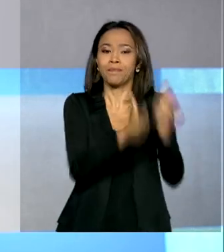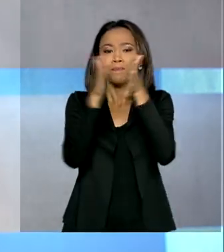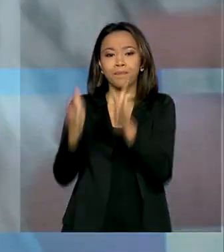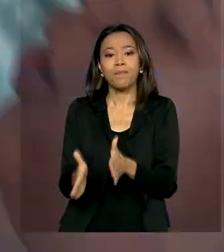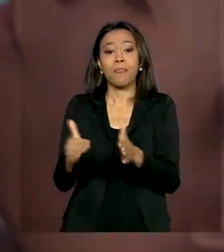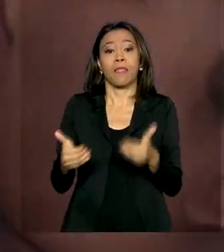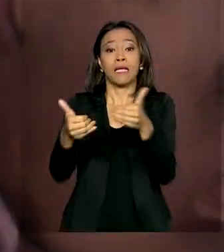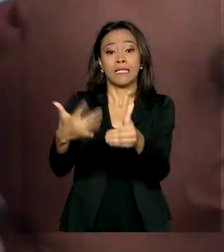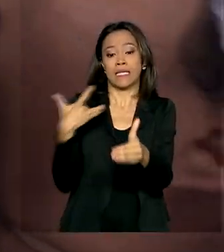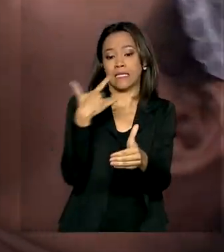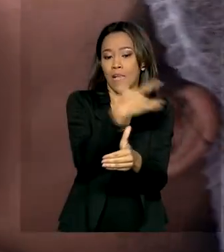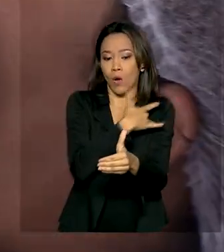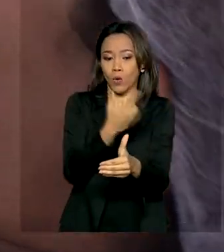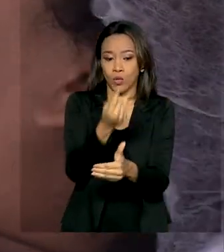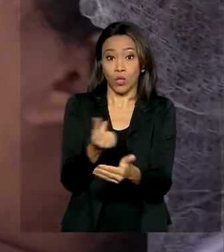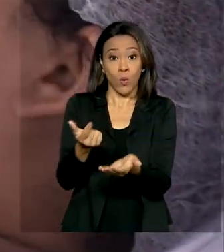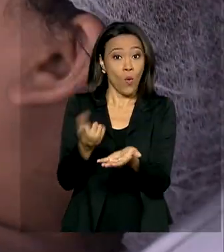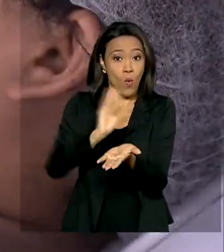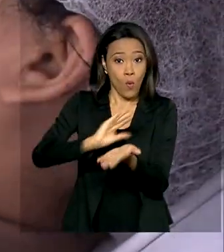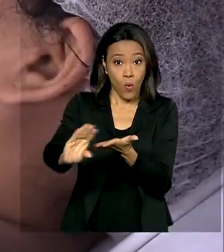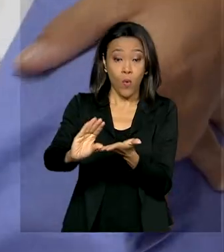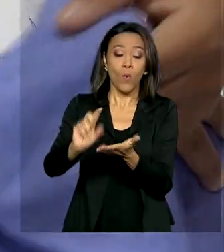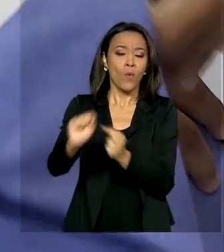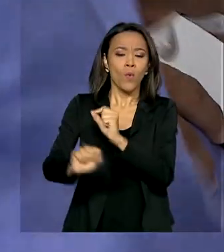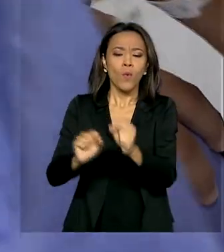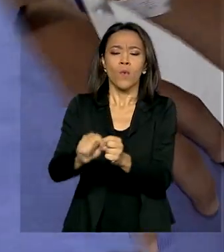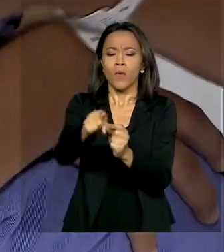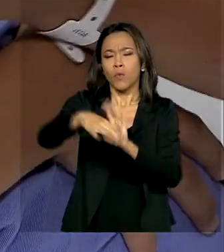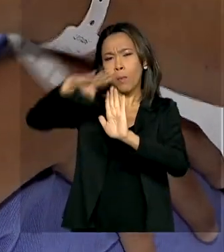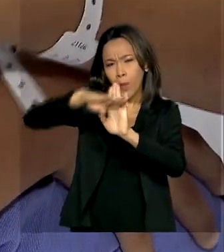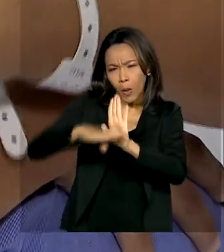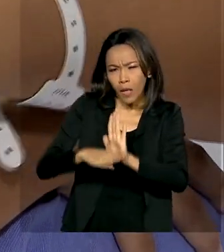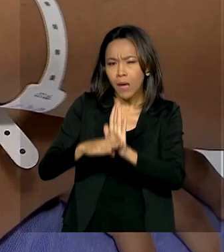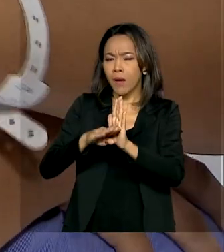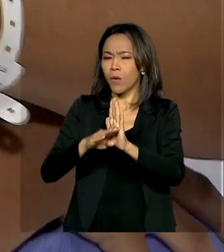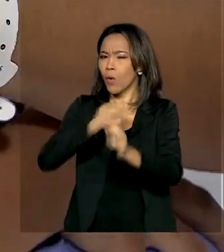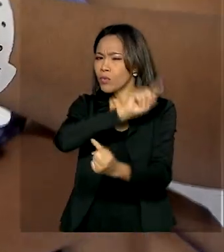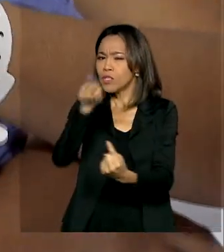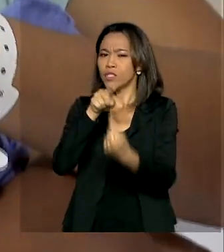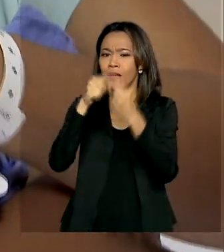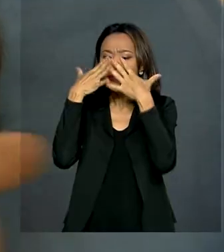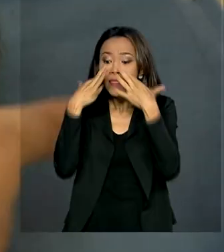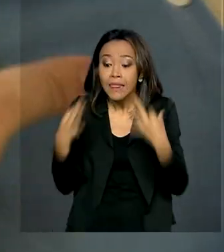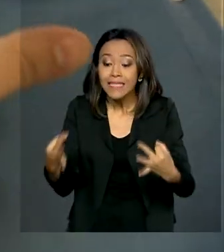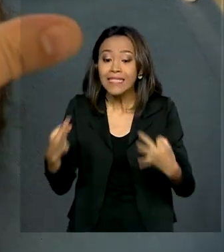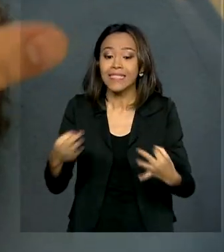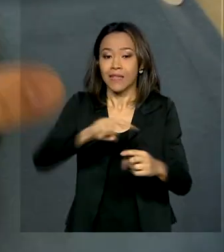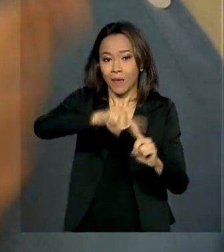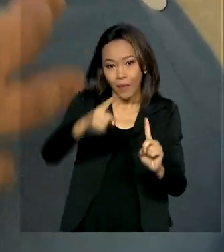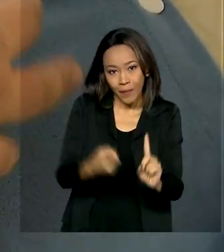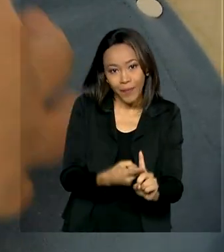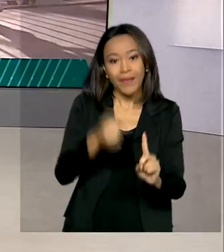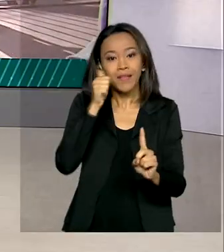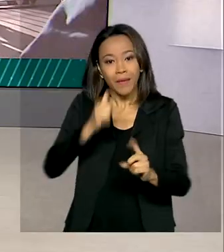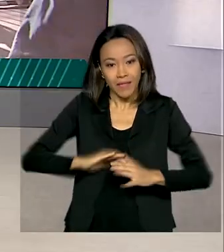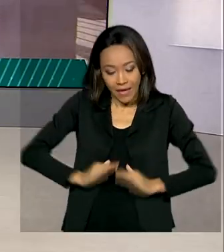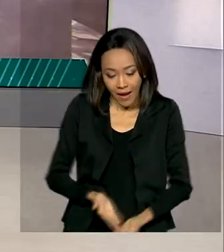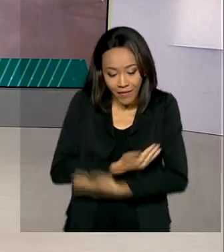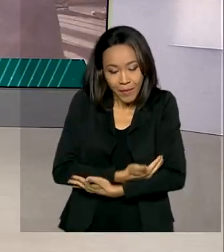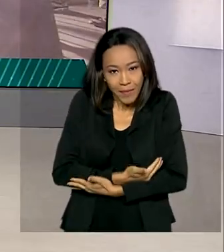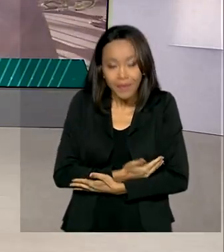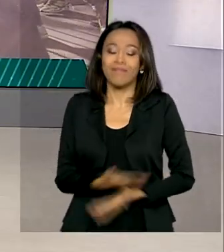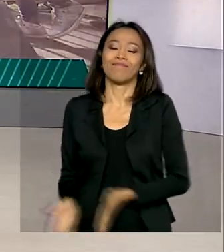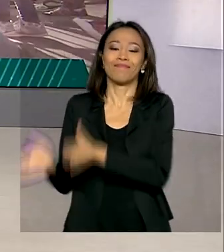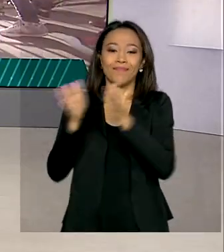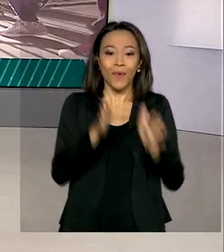Ministério da Saúde investe na ampliação da rede Cegonha para melhorar a atenção do pré-natal ao pós-parto. Hoje é